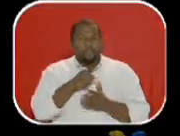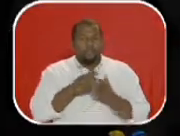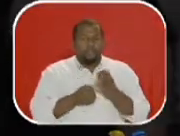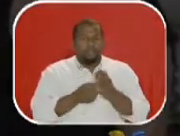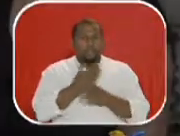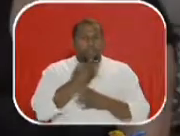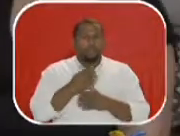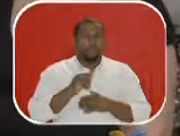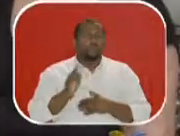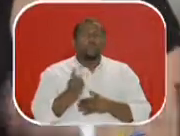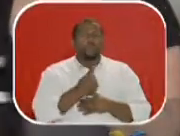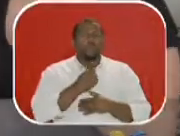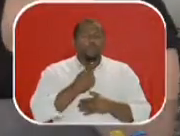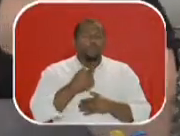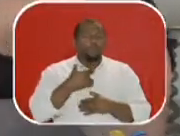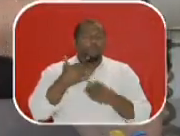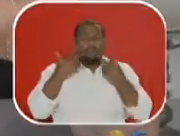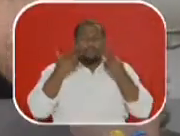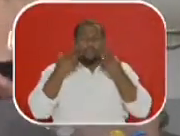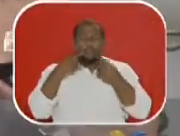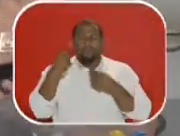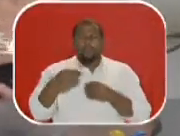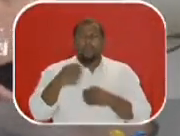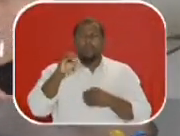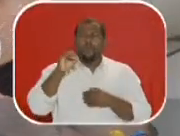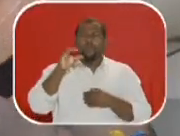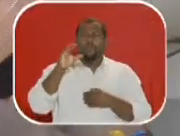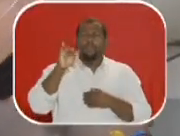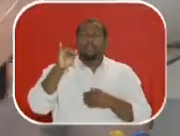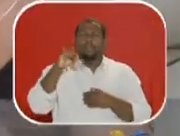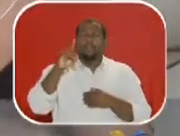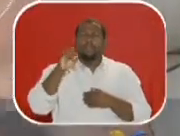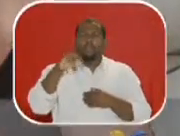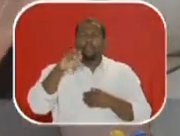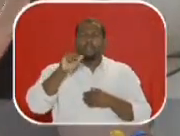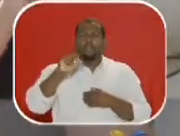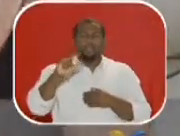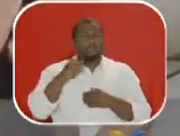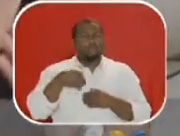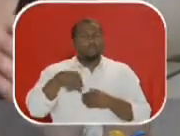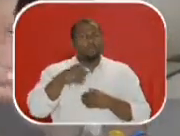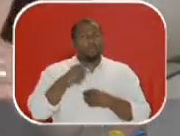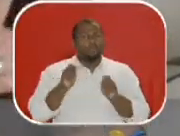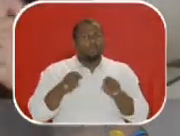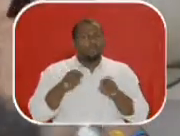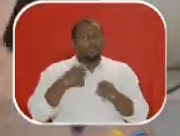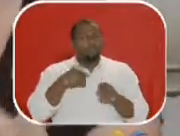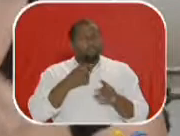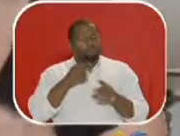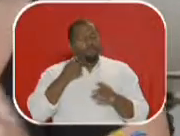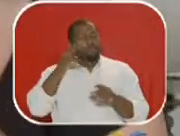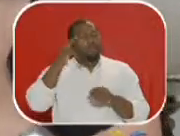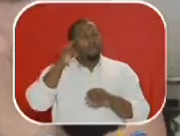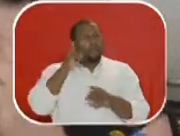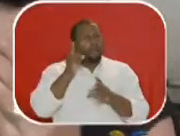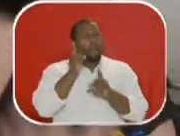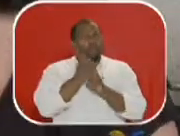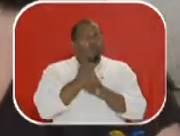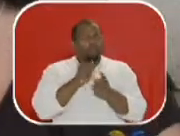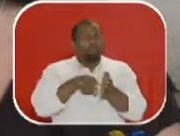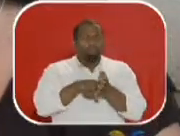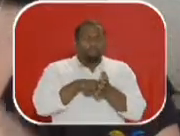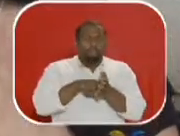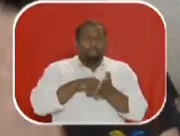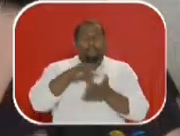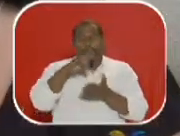A origem do nosso teatro, do teatro ocidental, até onde nós podemos alcançar, ou seja, até onde nos levam os registros